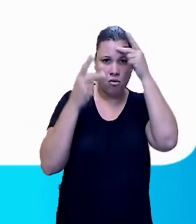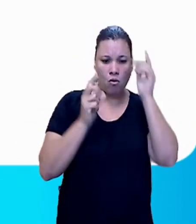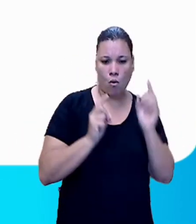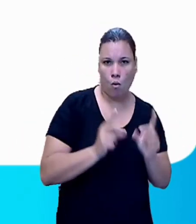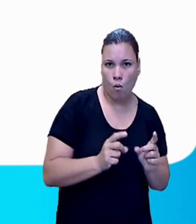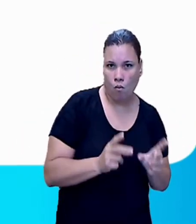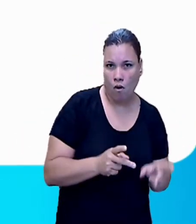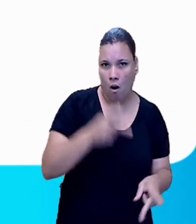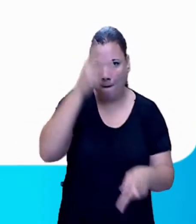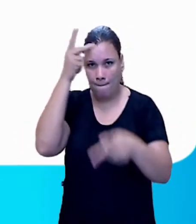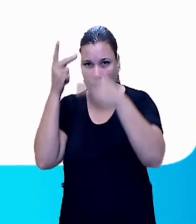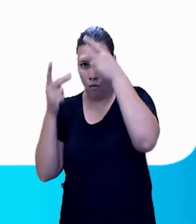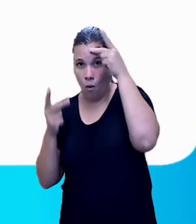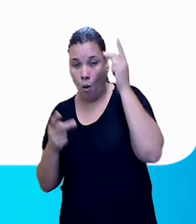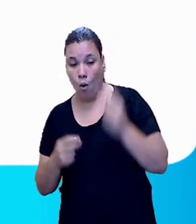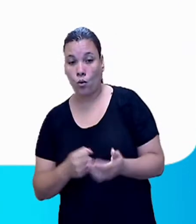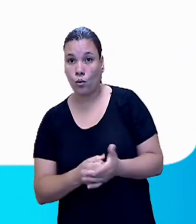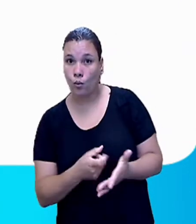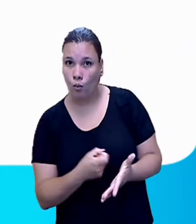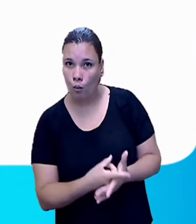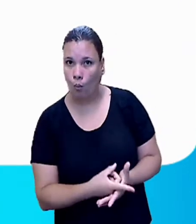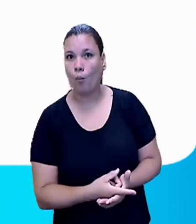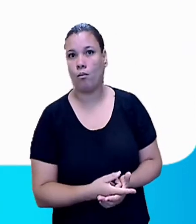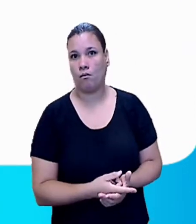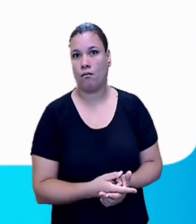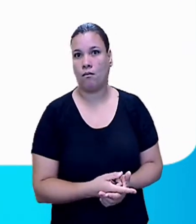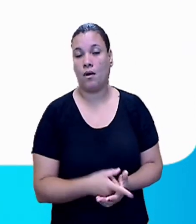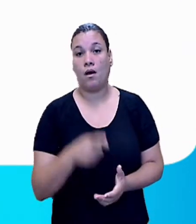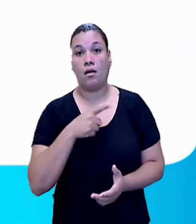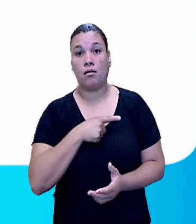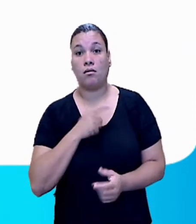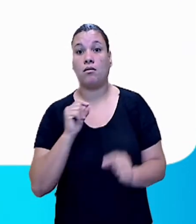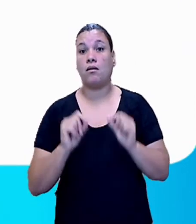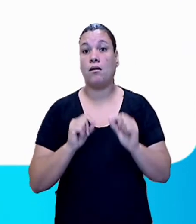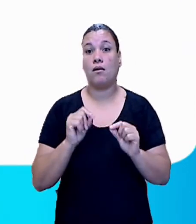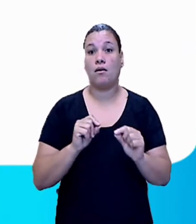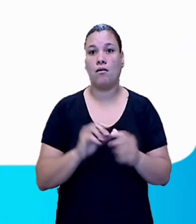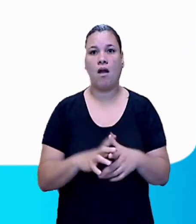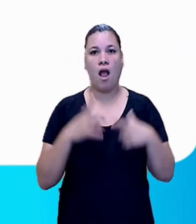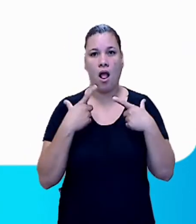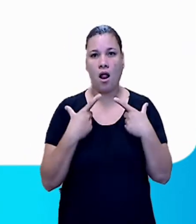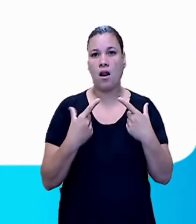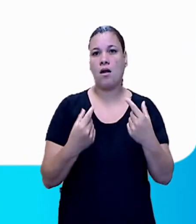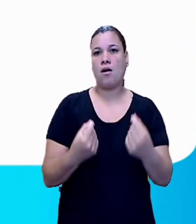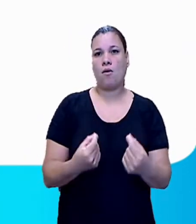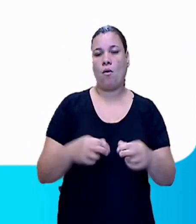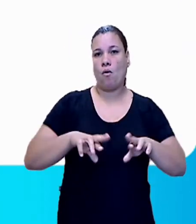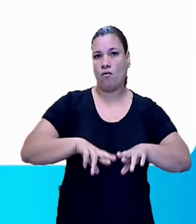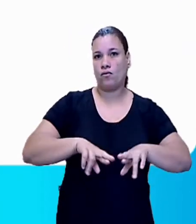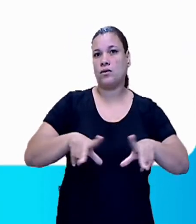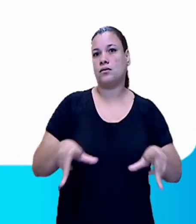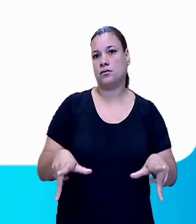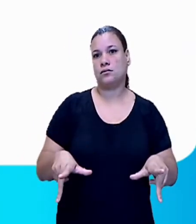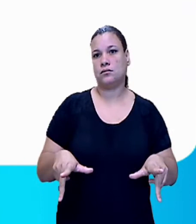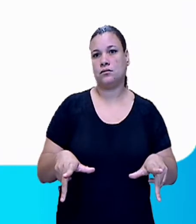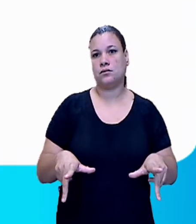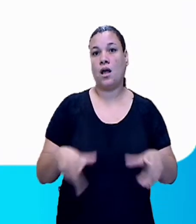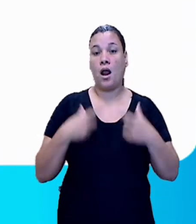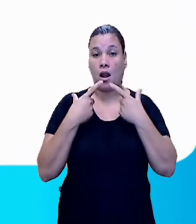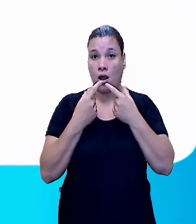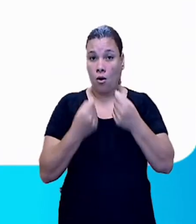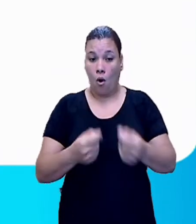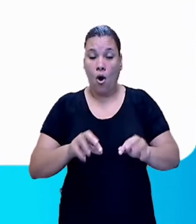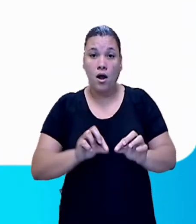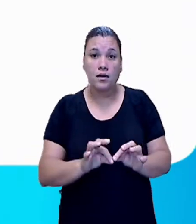verbal e não verbal. Apresenta a imagem e pode apresentar frases. Tem uma